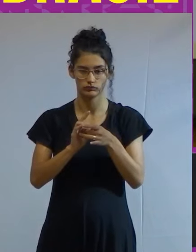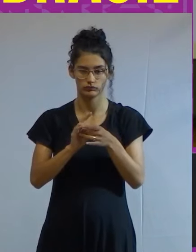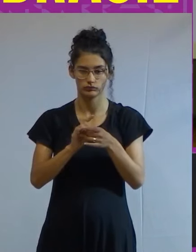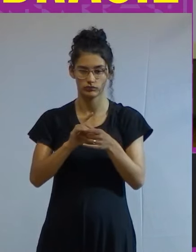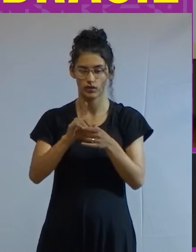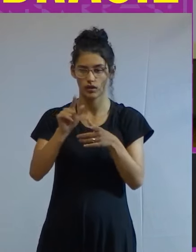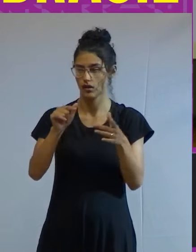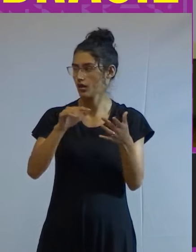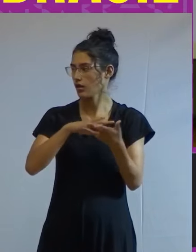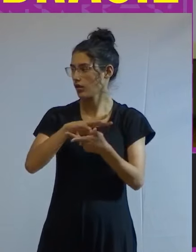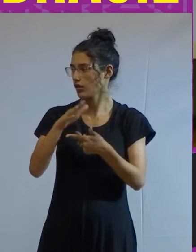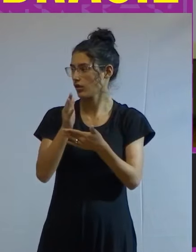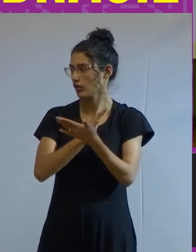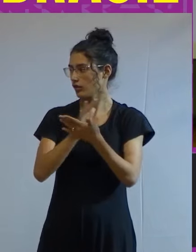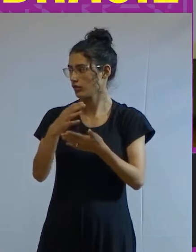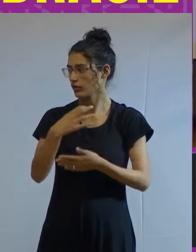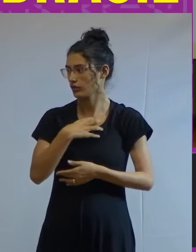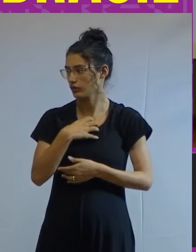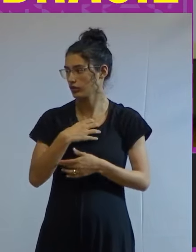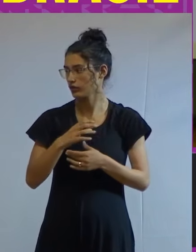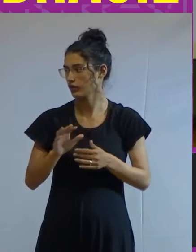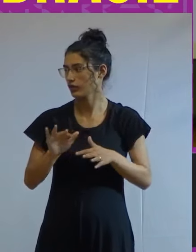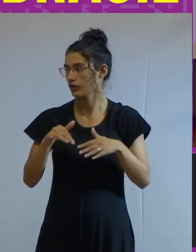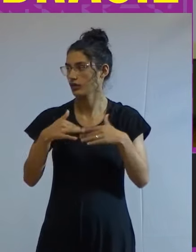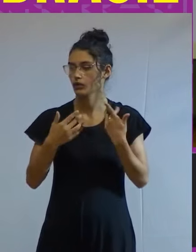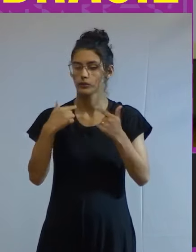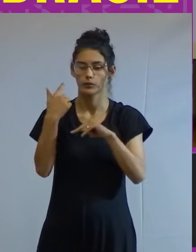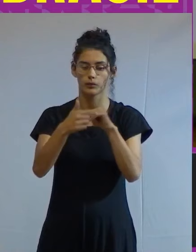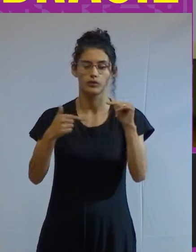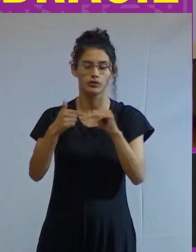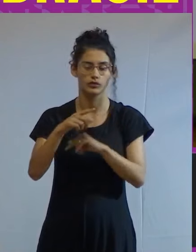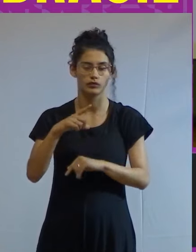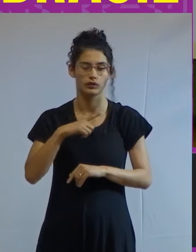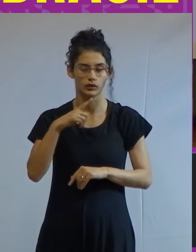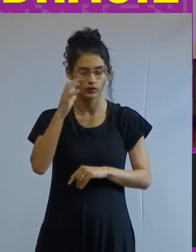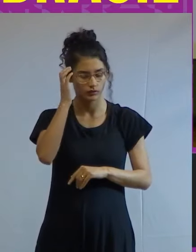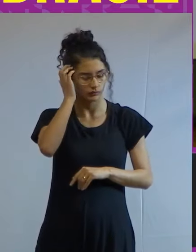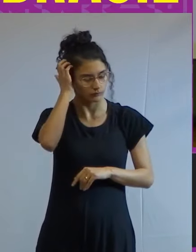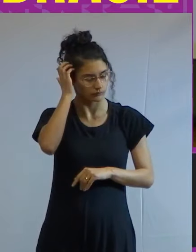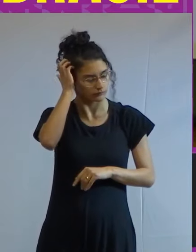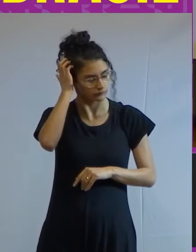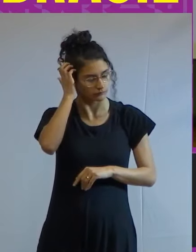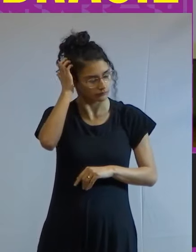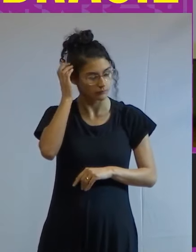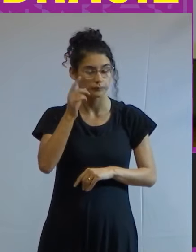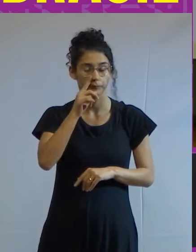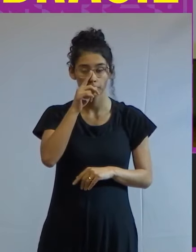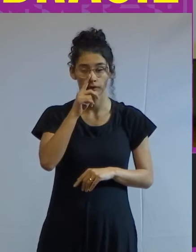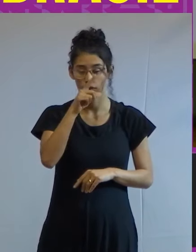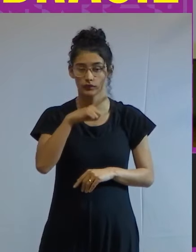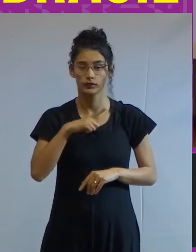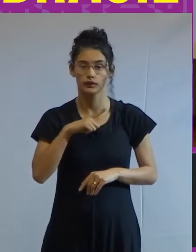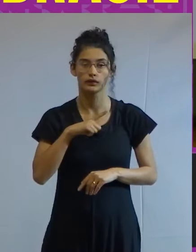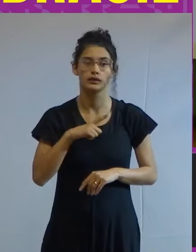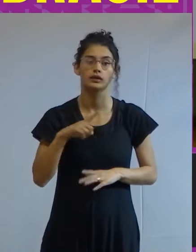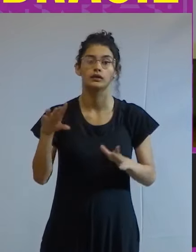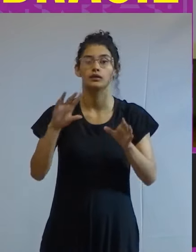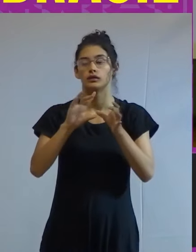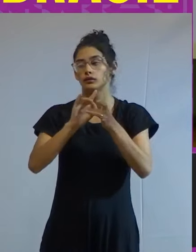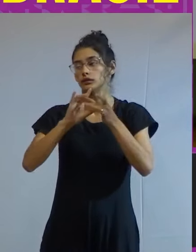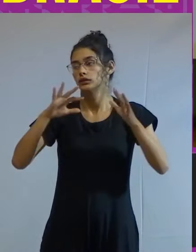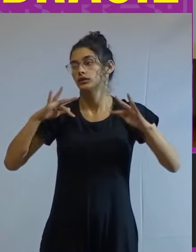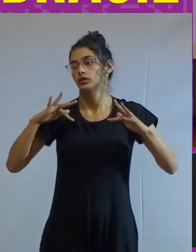mundo dividiu desse jeito e qual é o efeito terrível disso o efeito terrível disso é que o neoliberalismo que estava